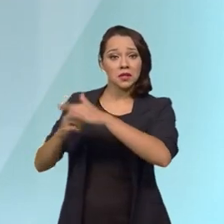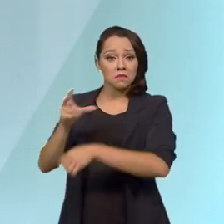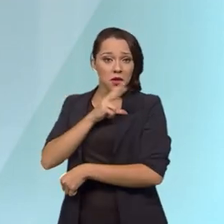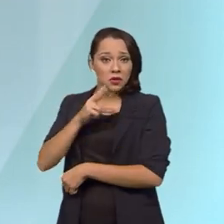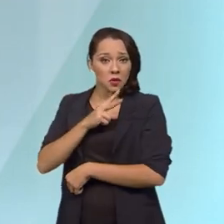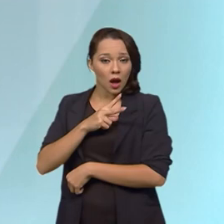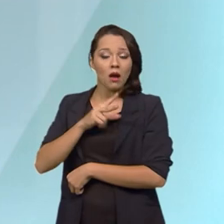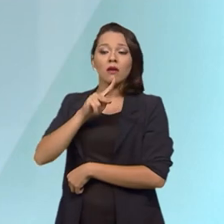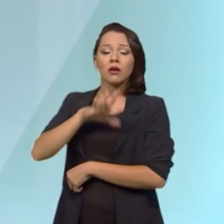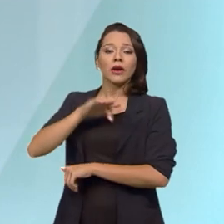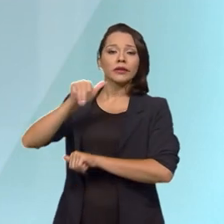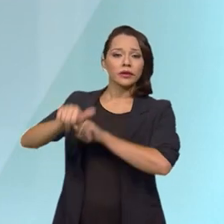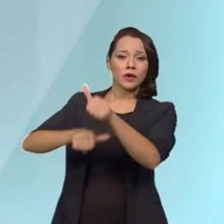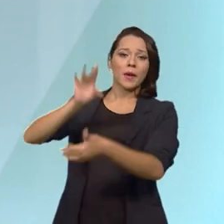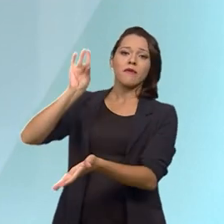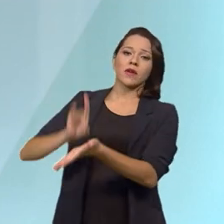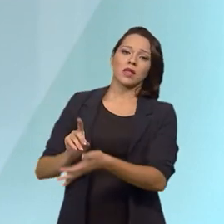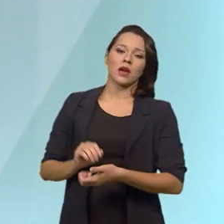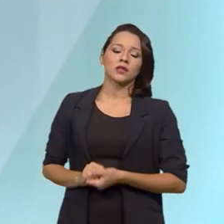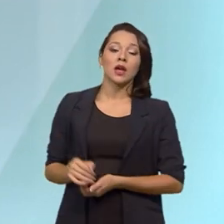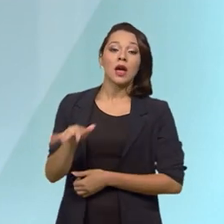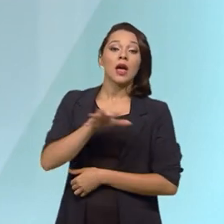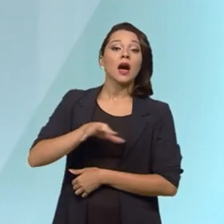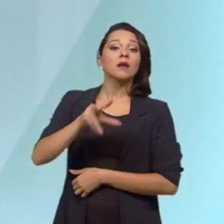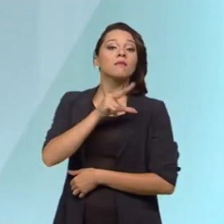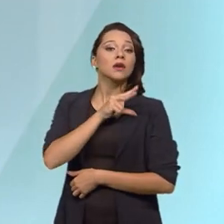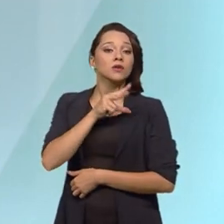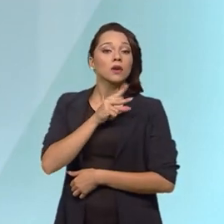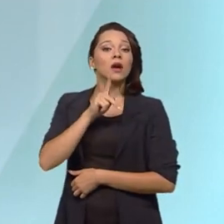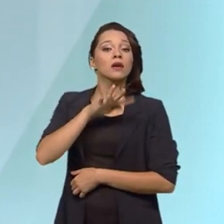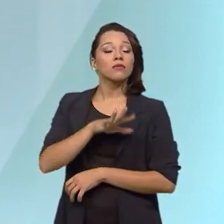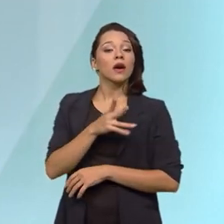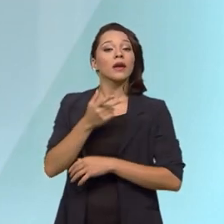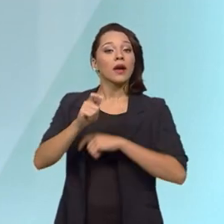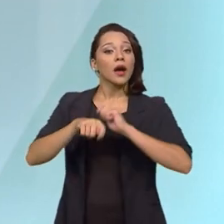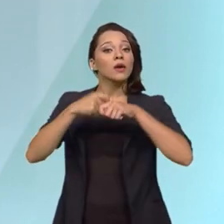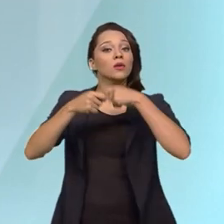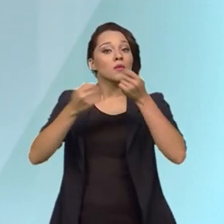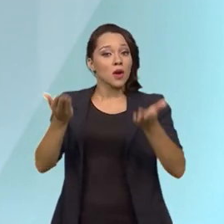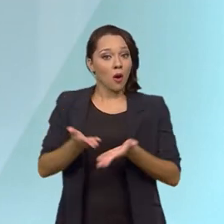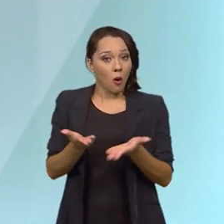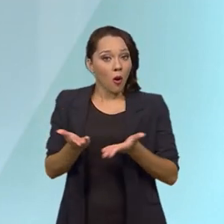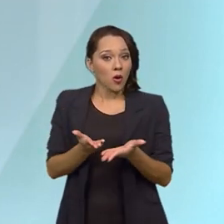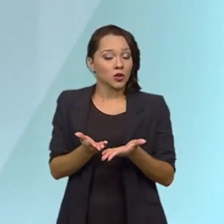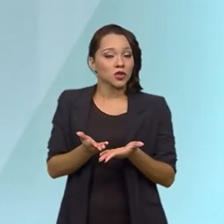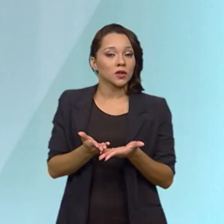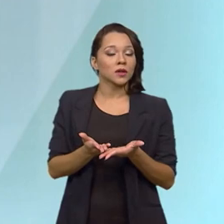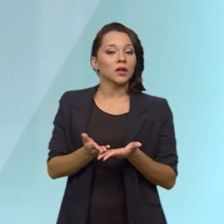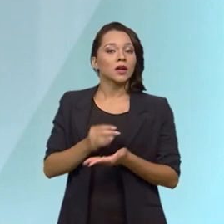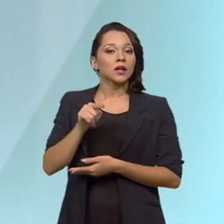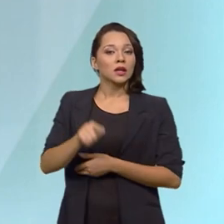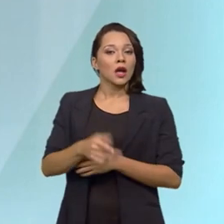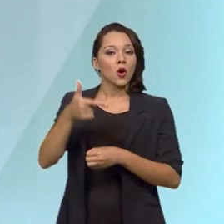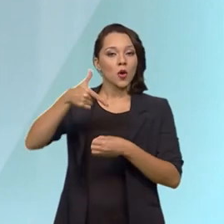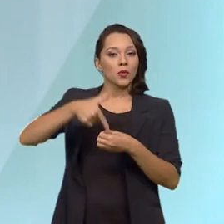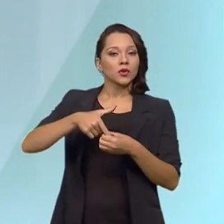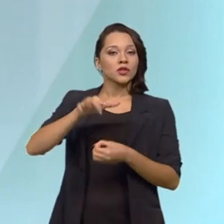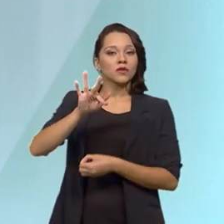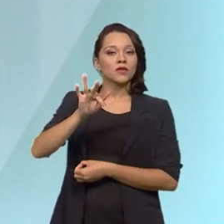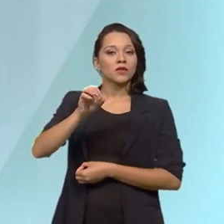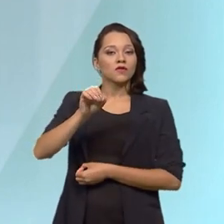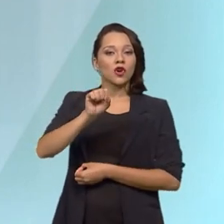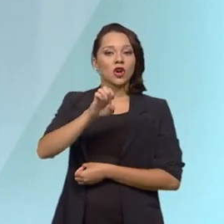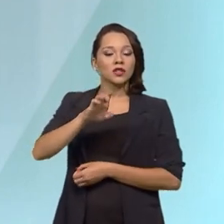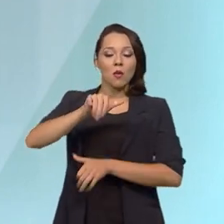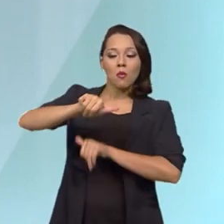irá transformar a realidade. É o setor privado que irá transformar a economia hoje, baseada em combustíveis fósseis,